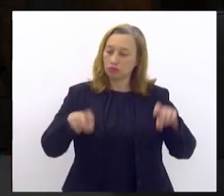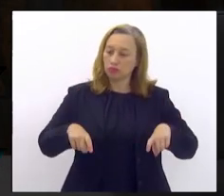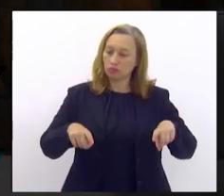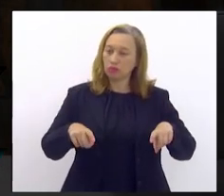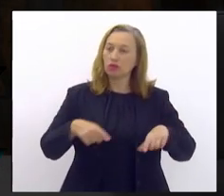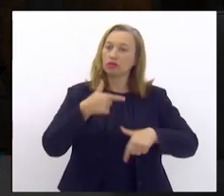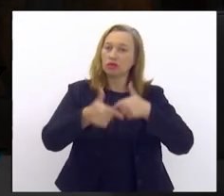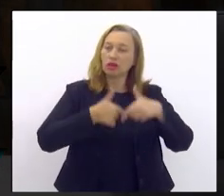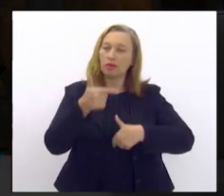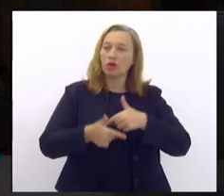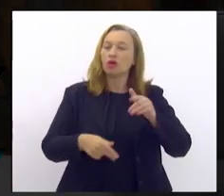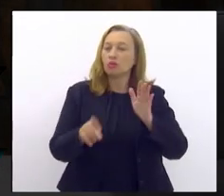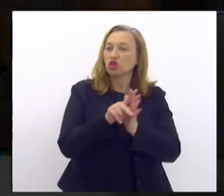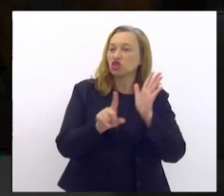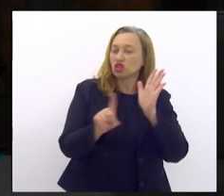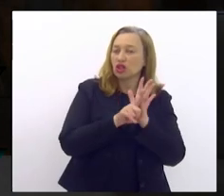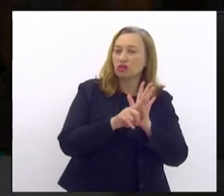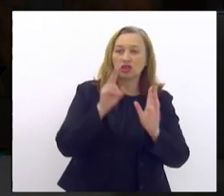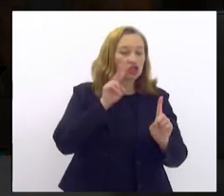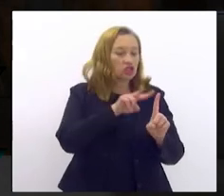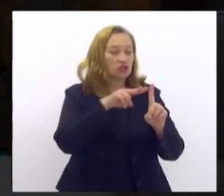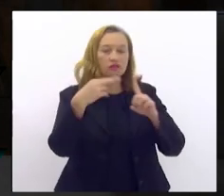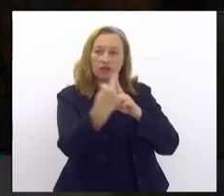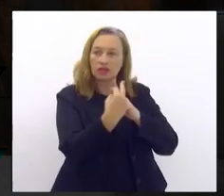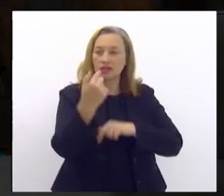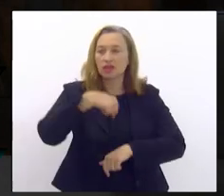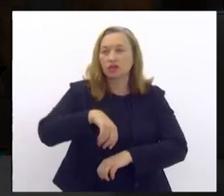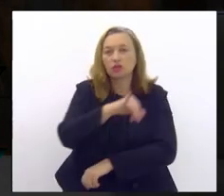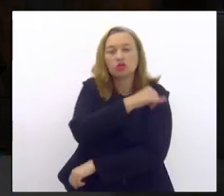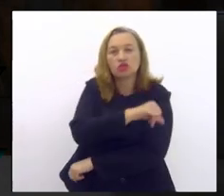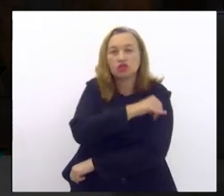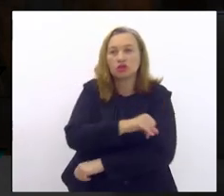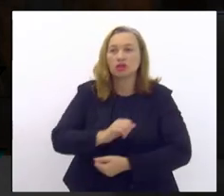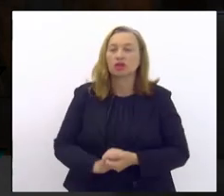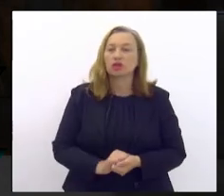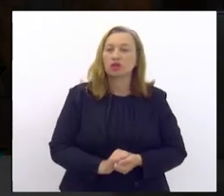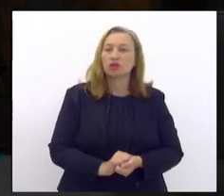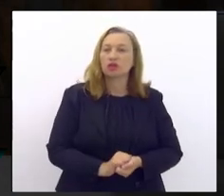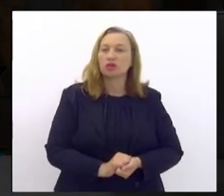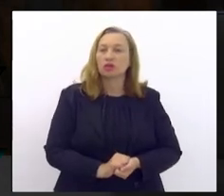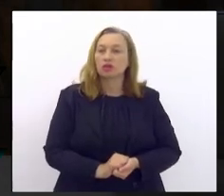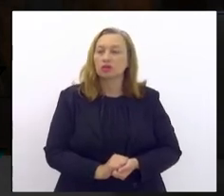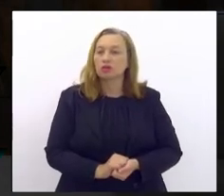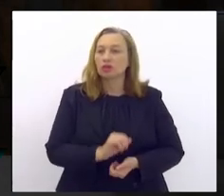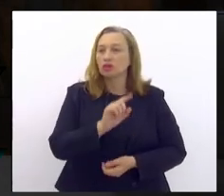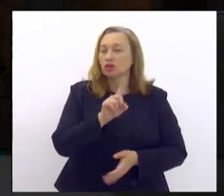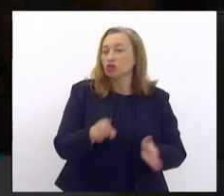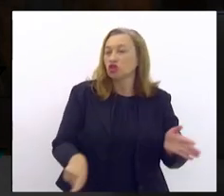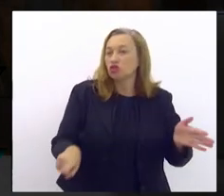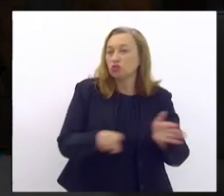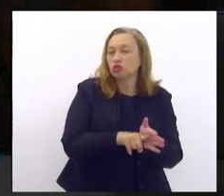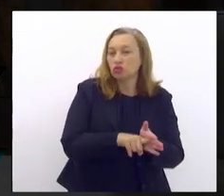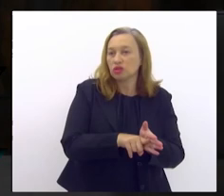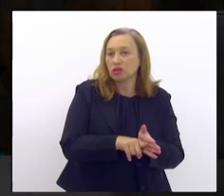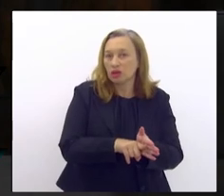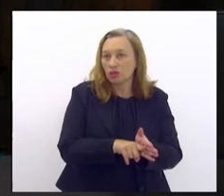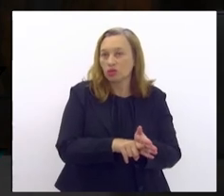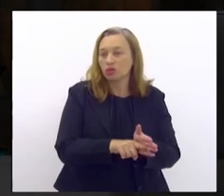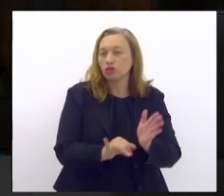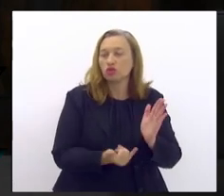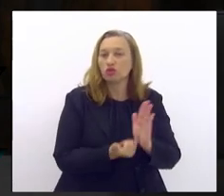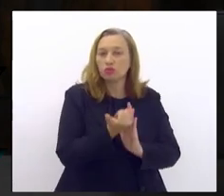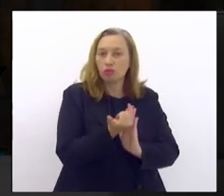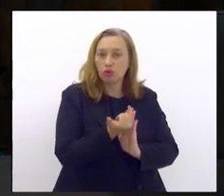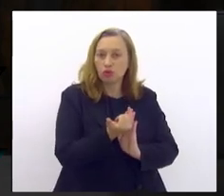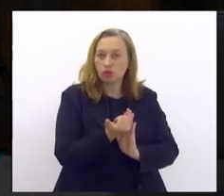lei, onde a gente visa aqui no Rio de Janeiro a isenção de um imposto, uma diminuição de um imposto, uma redução para que esse